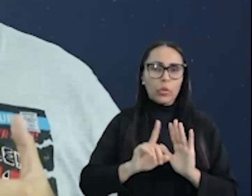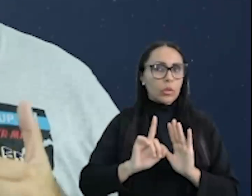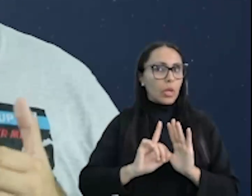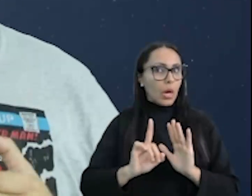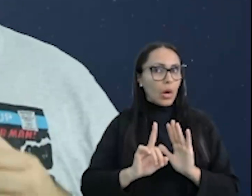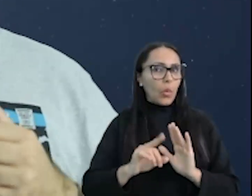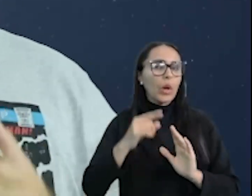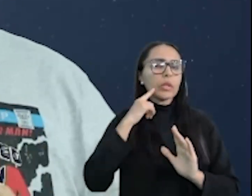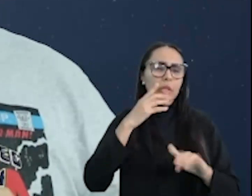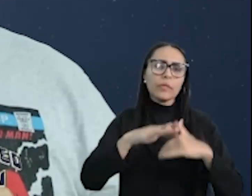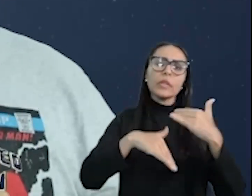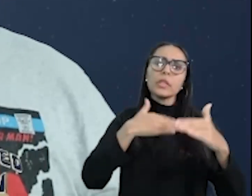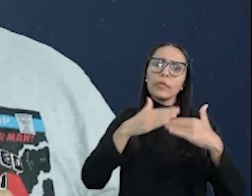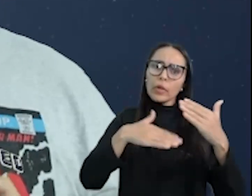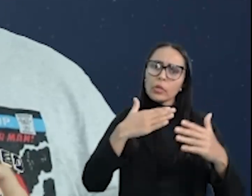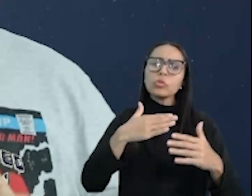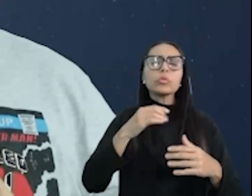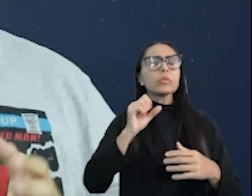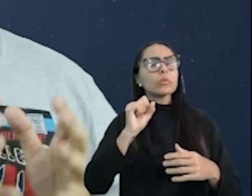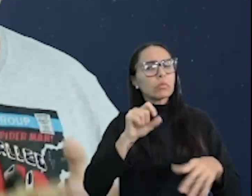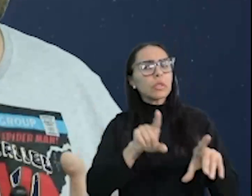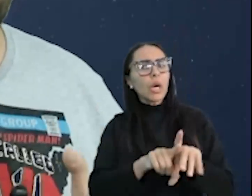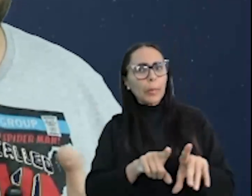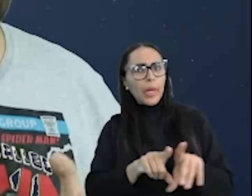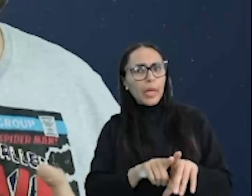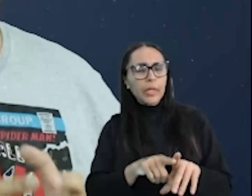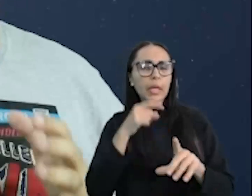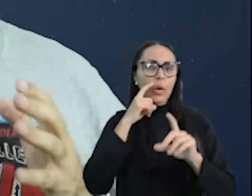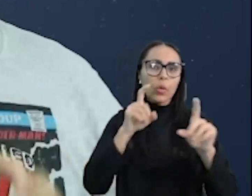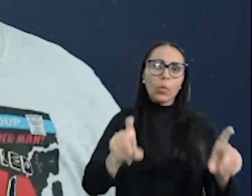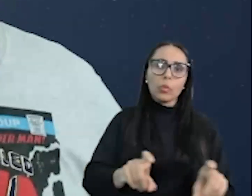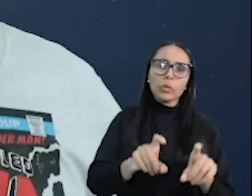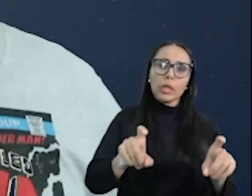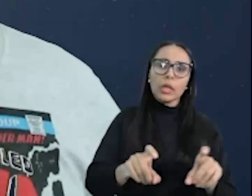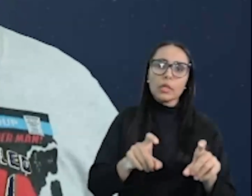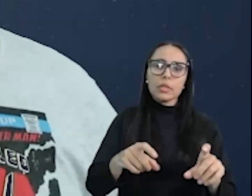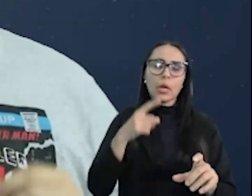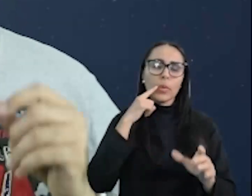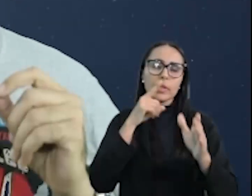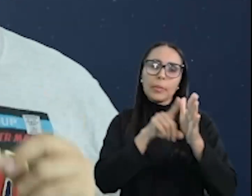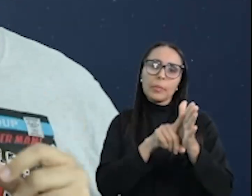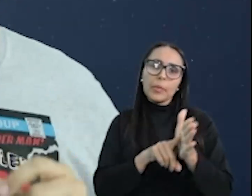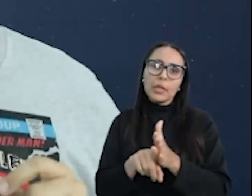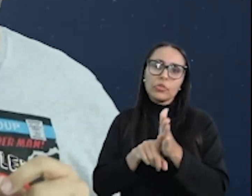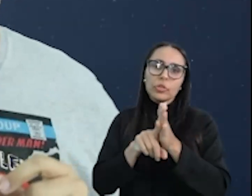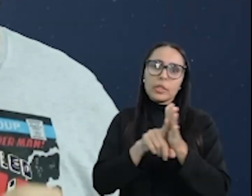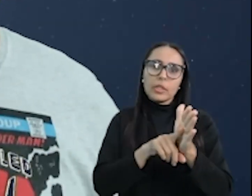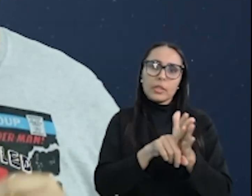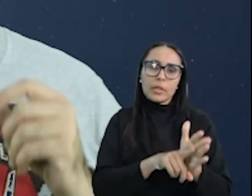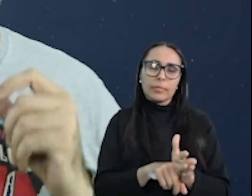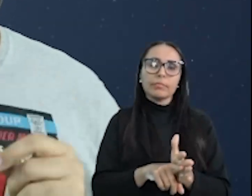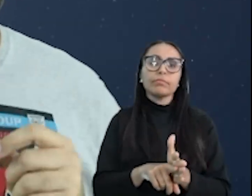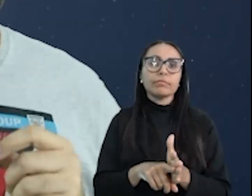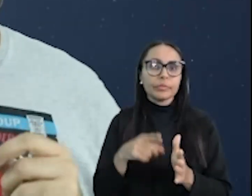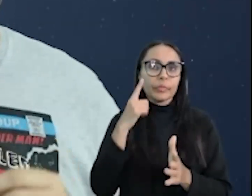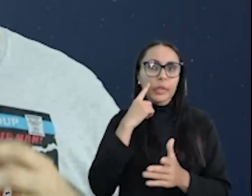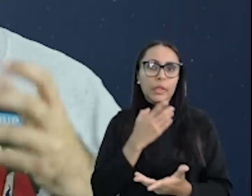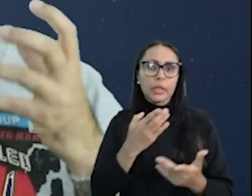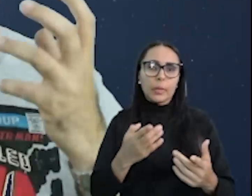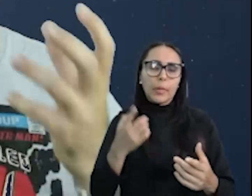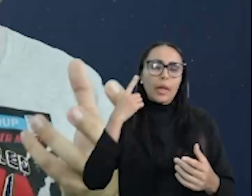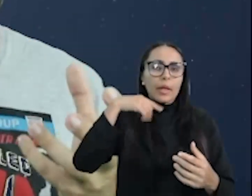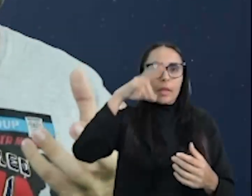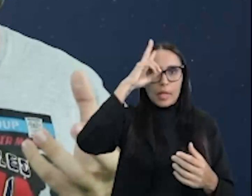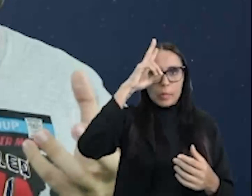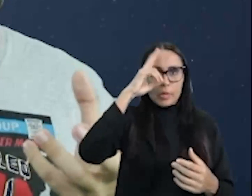Nós tivemos avanços significativos na área da computação e da pesquisa nuclear. Lembre-se também